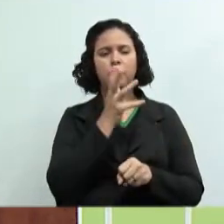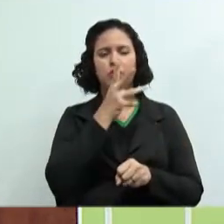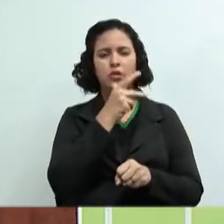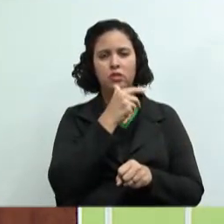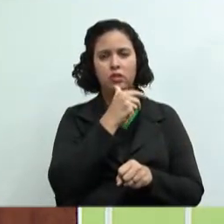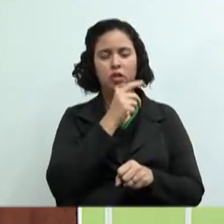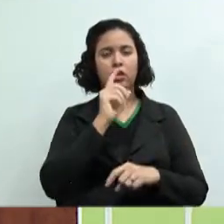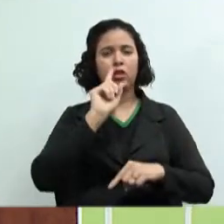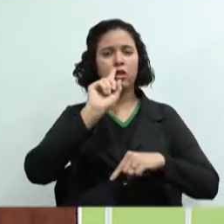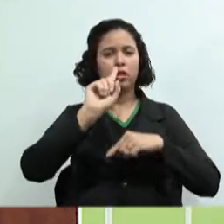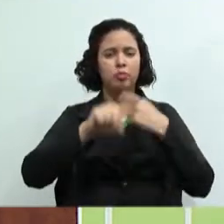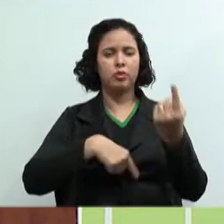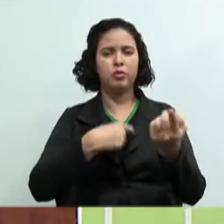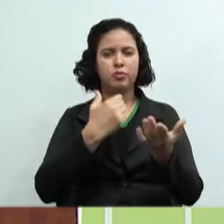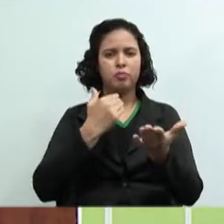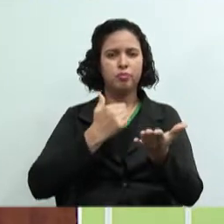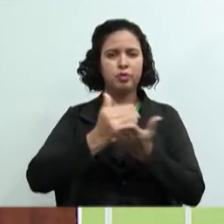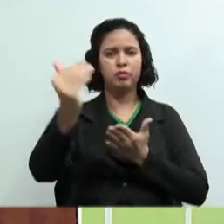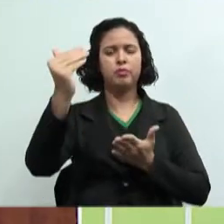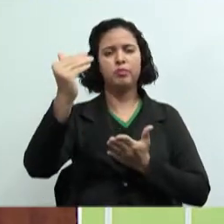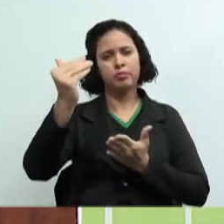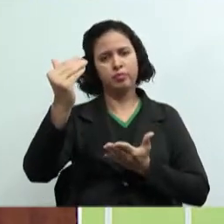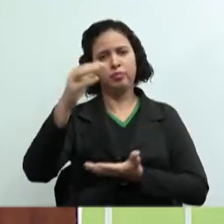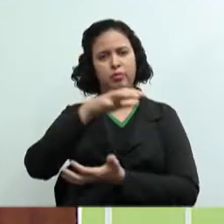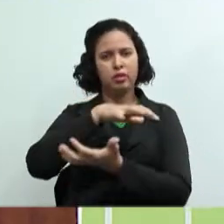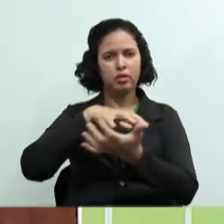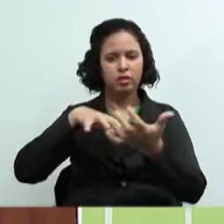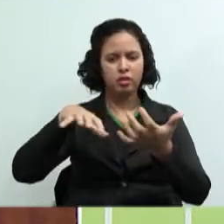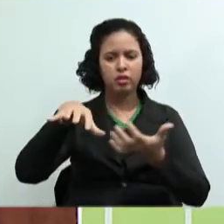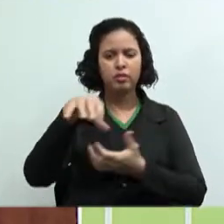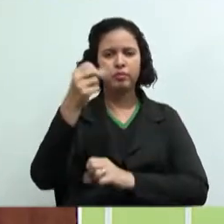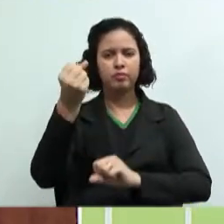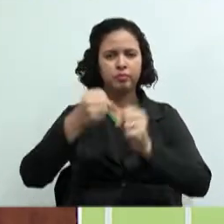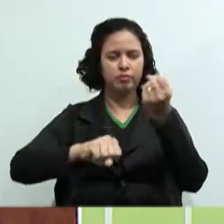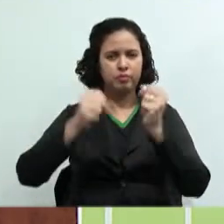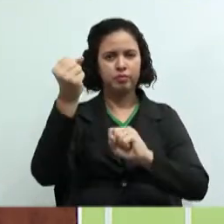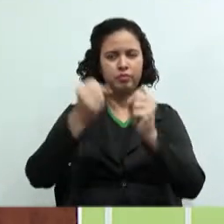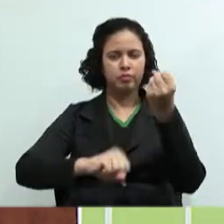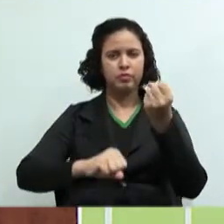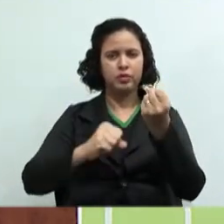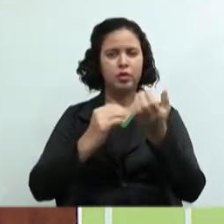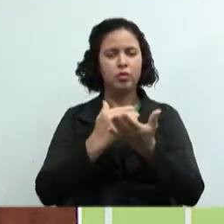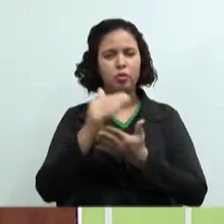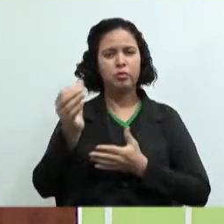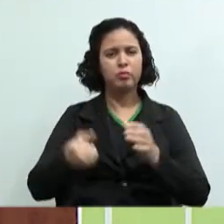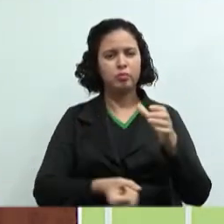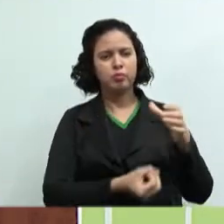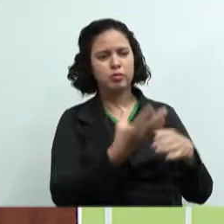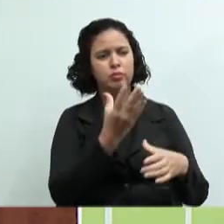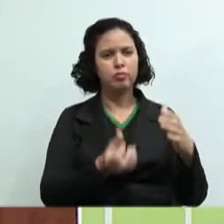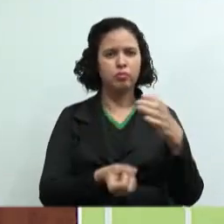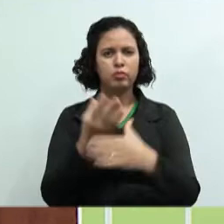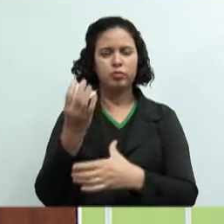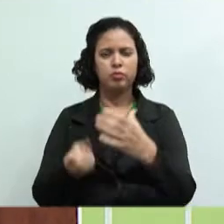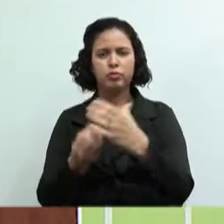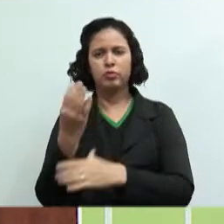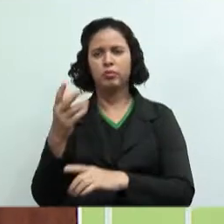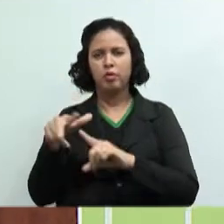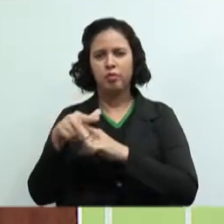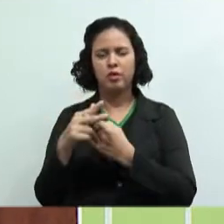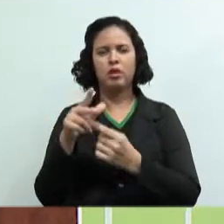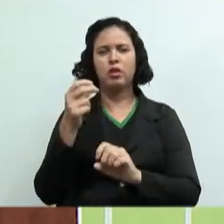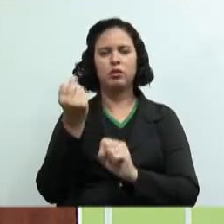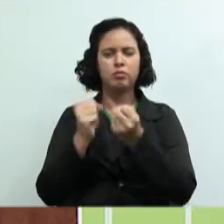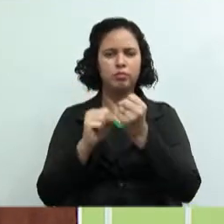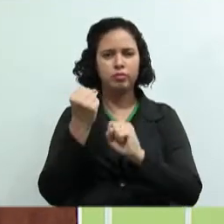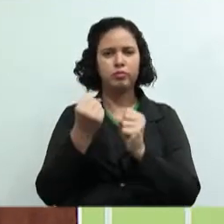momento da revolução industrial, que começou a surgir as máquinas, que com essa revolução, surgiu